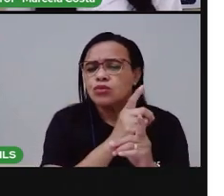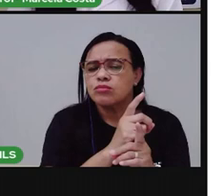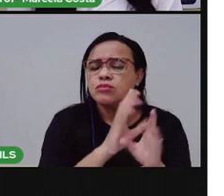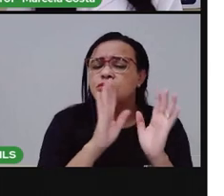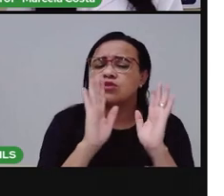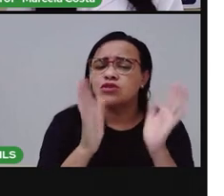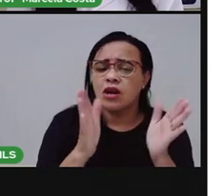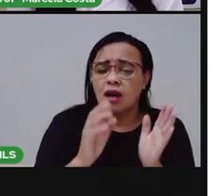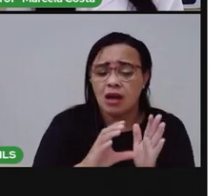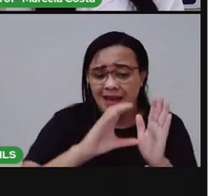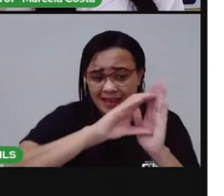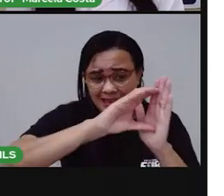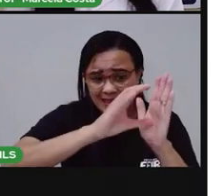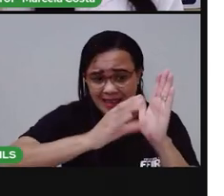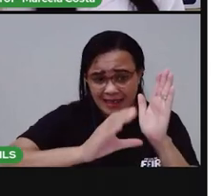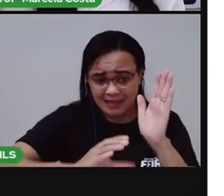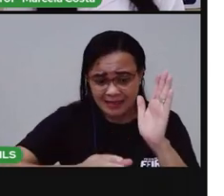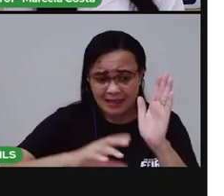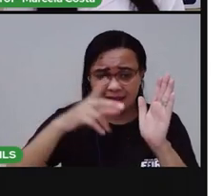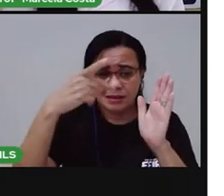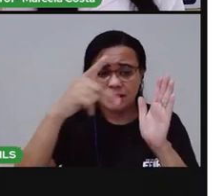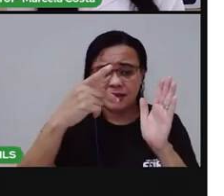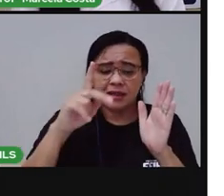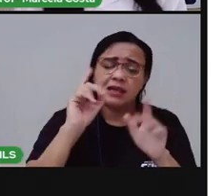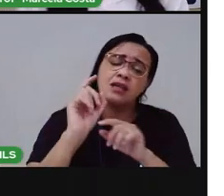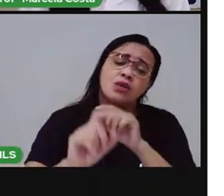as características desse animal. Tá bom?